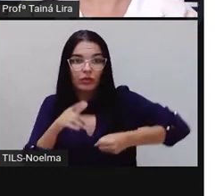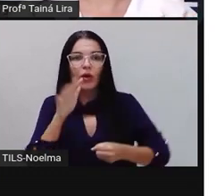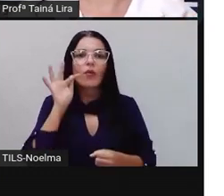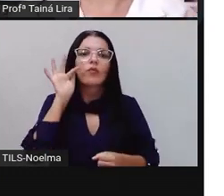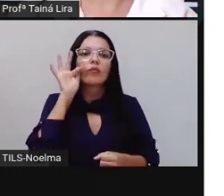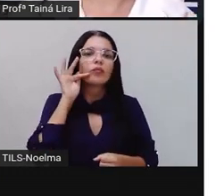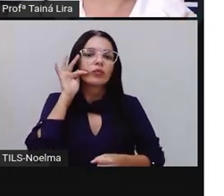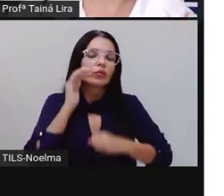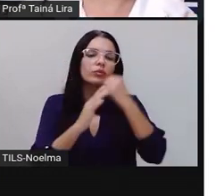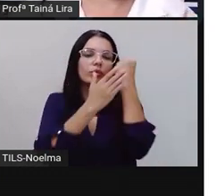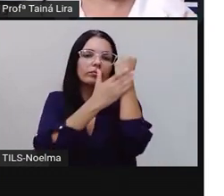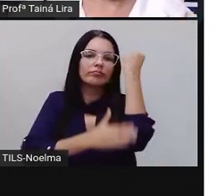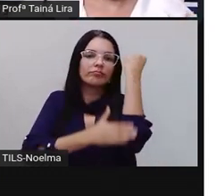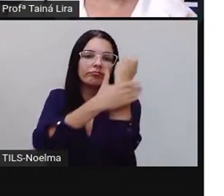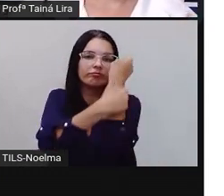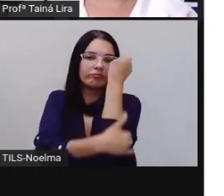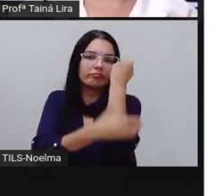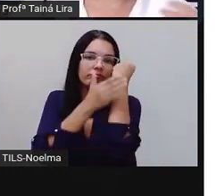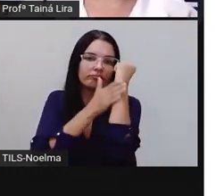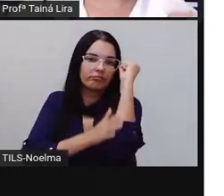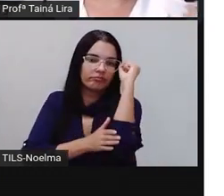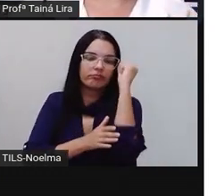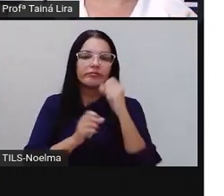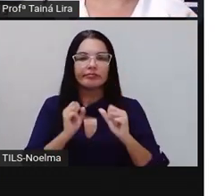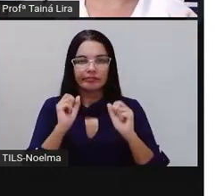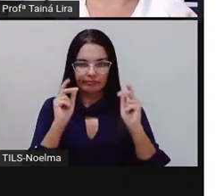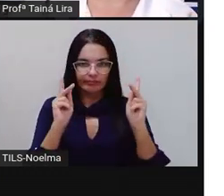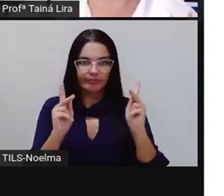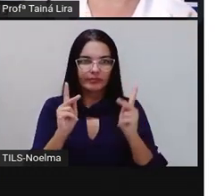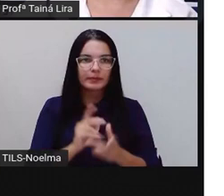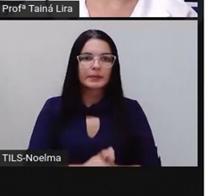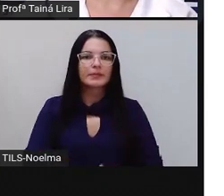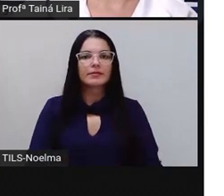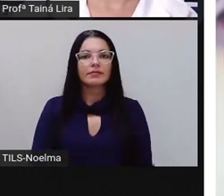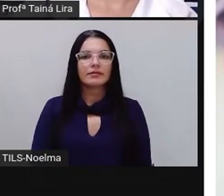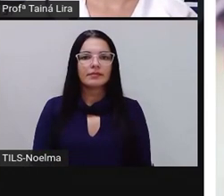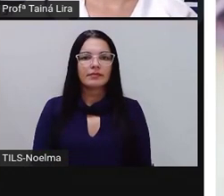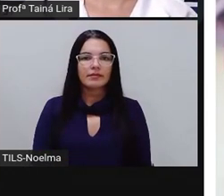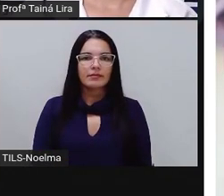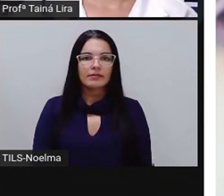abacaxi é uma fruta, né? Que vem ali de uma plantinha, tá bom?